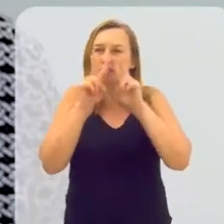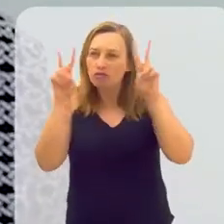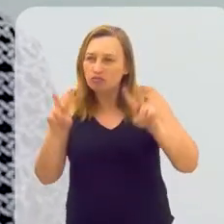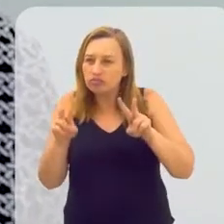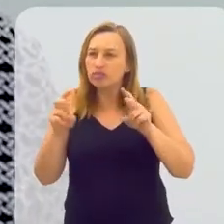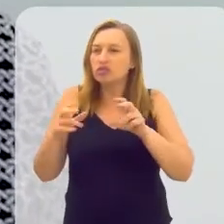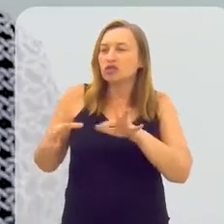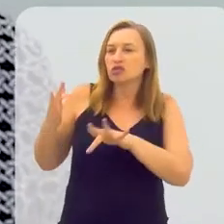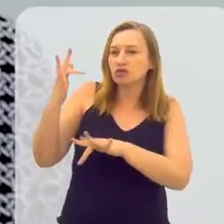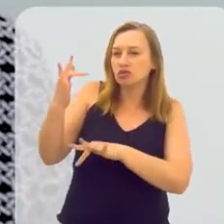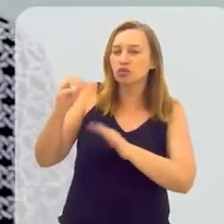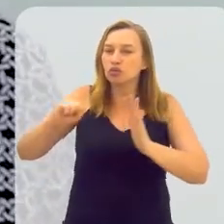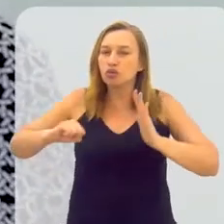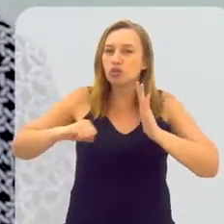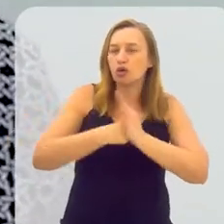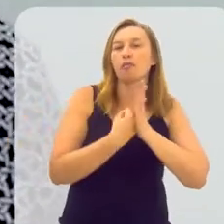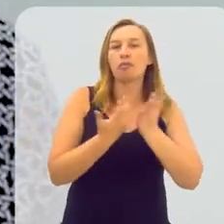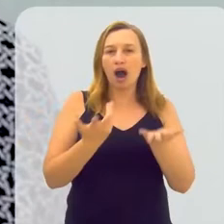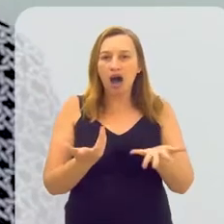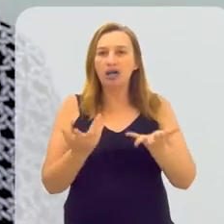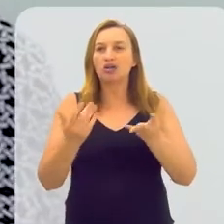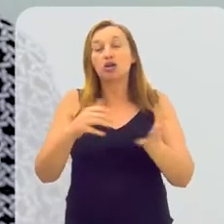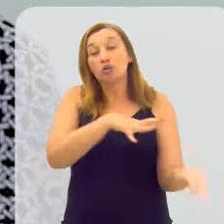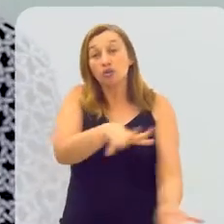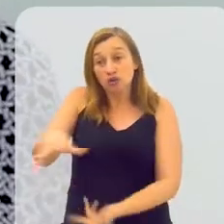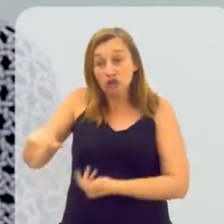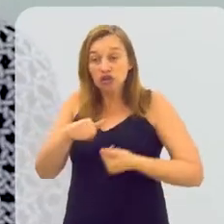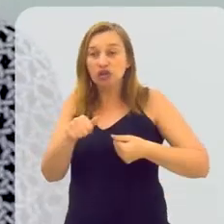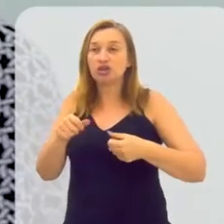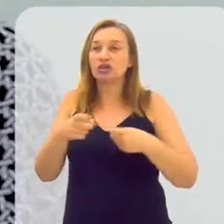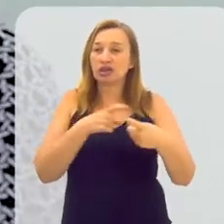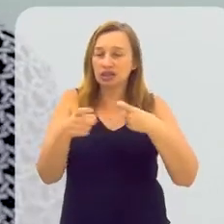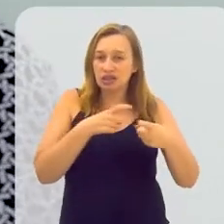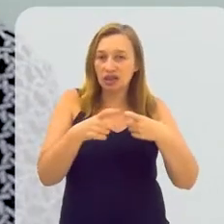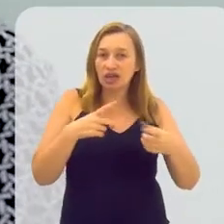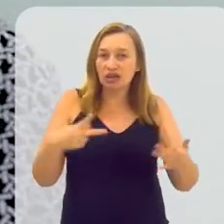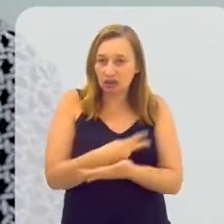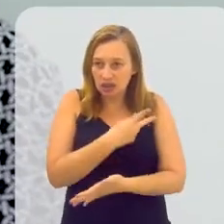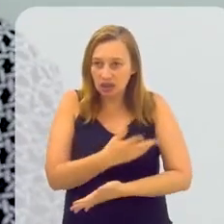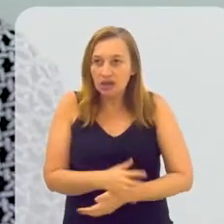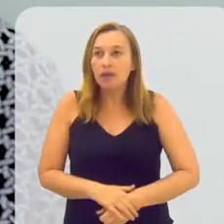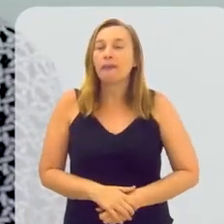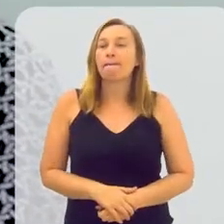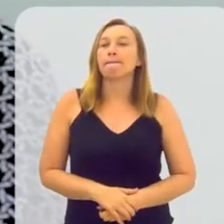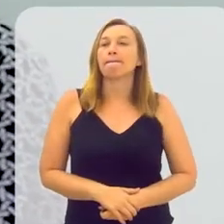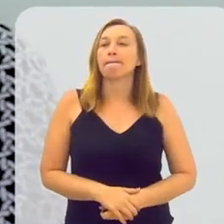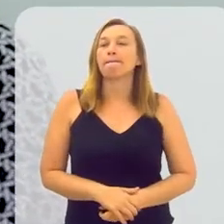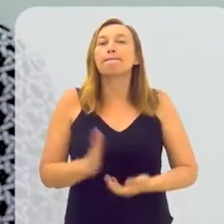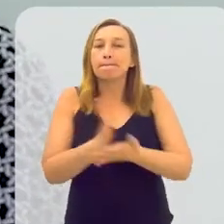olhando sobre essa perspectiva dos impactos mundiais que essa guerra vem gerando?